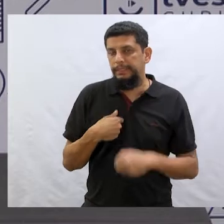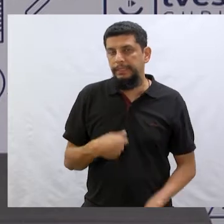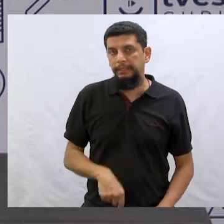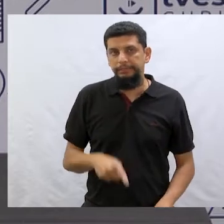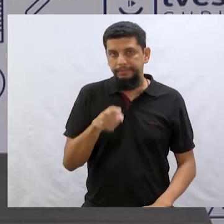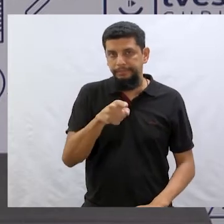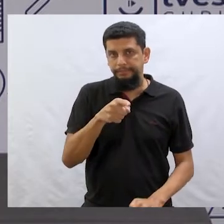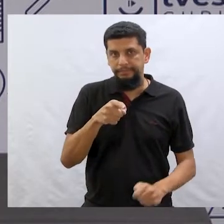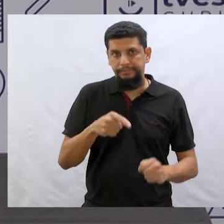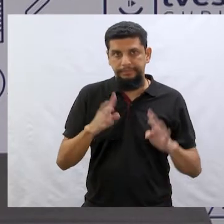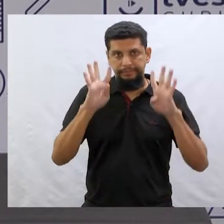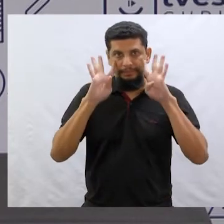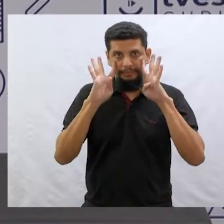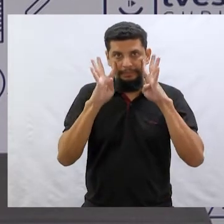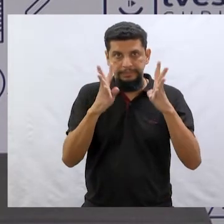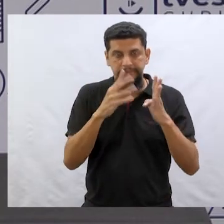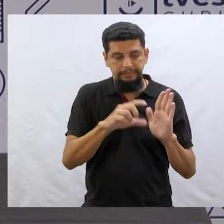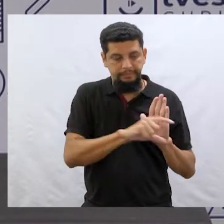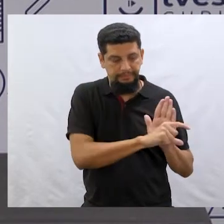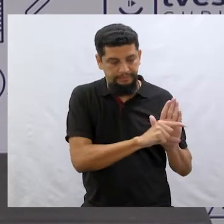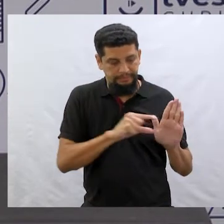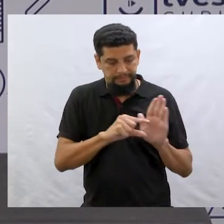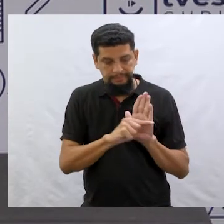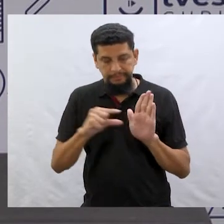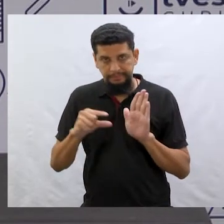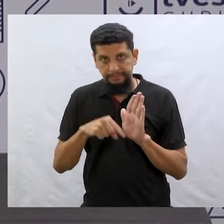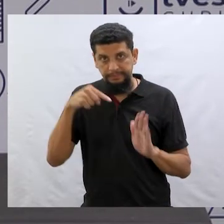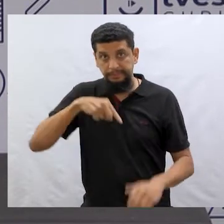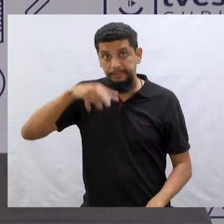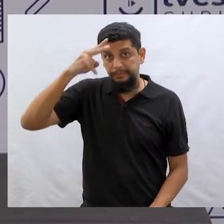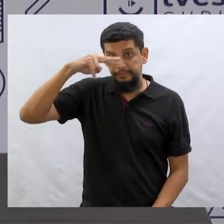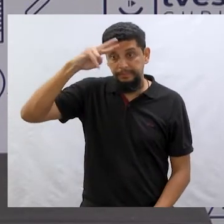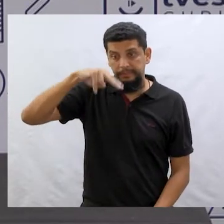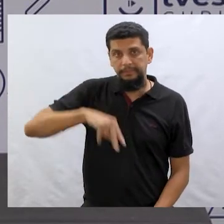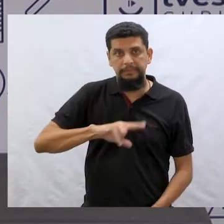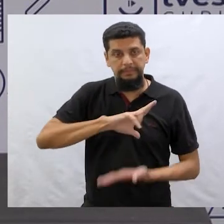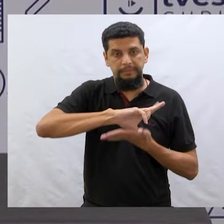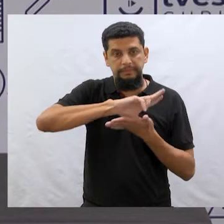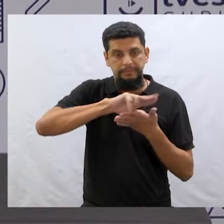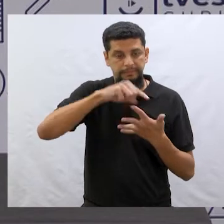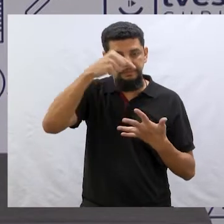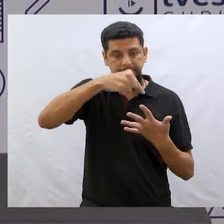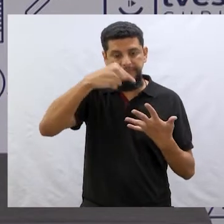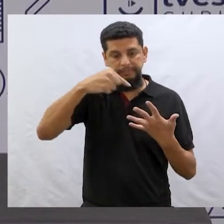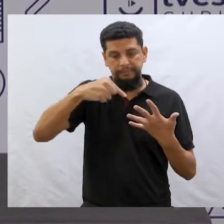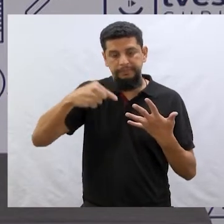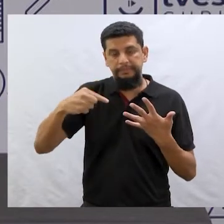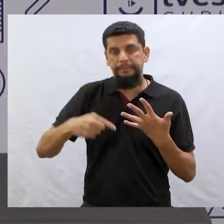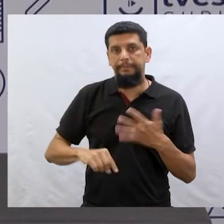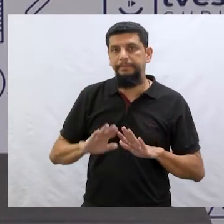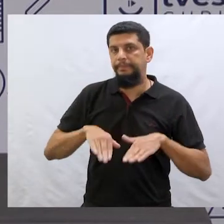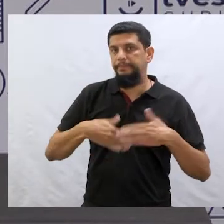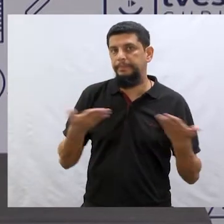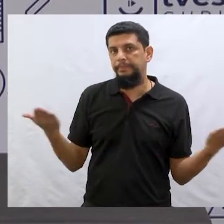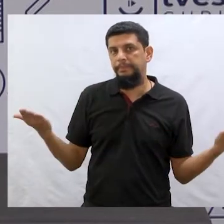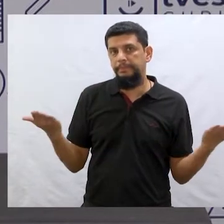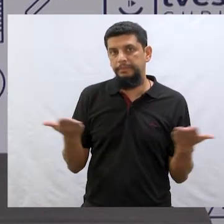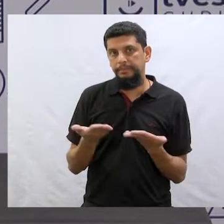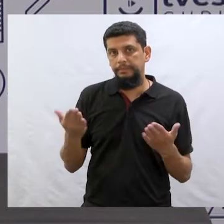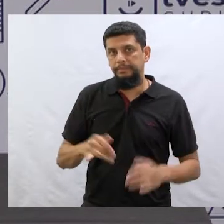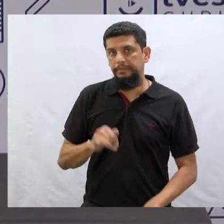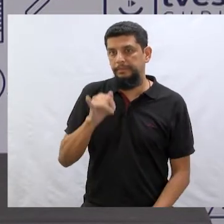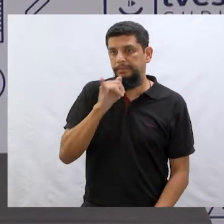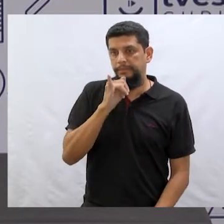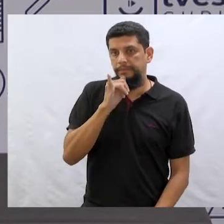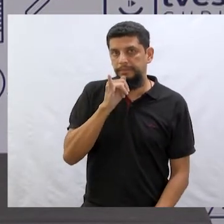chamar a atenção para algumas partes dessa história. São vários elementos. Então, é um